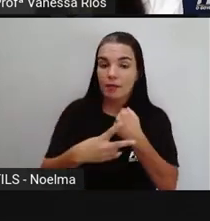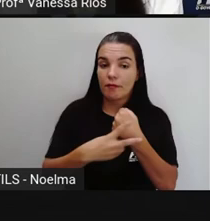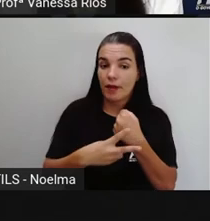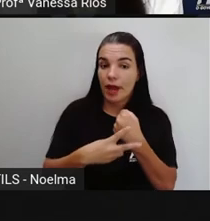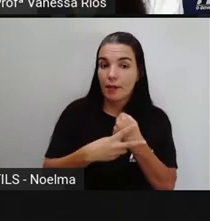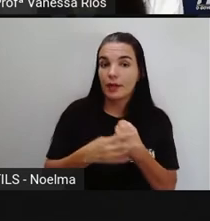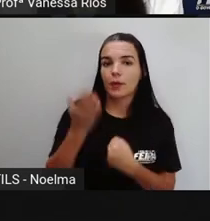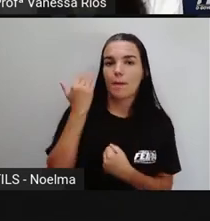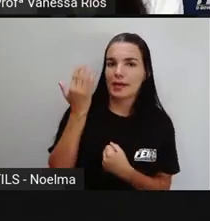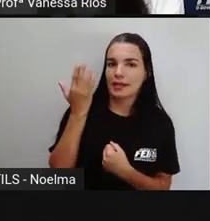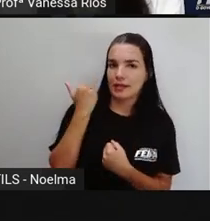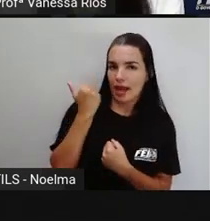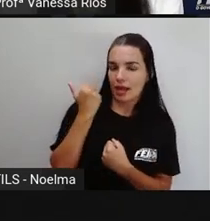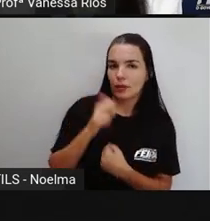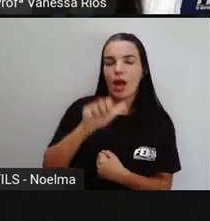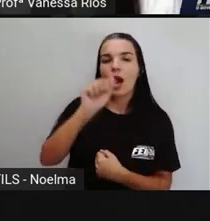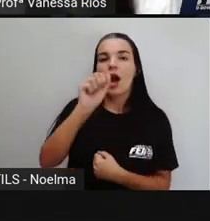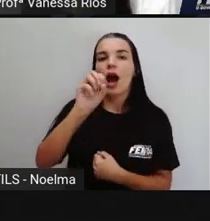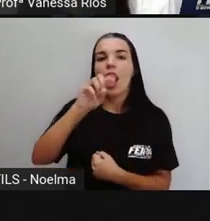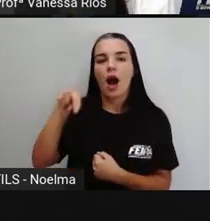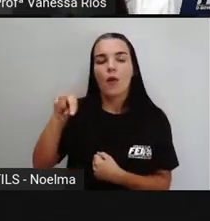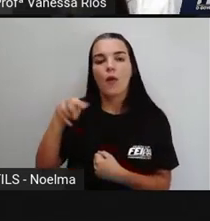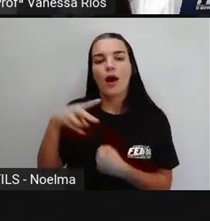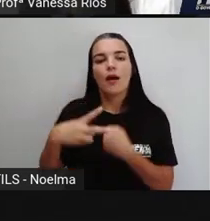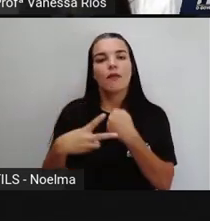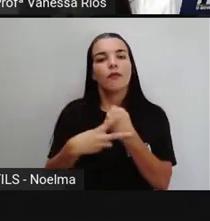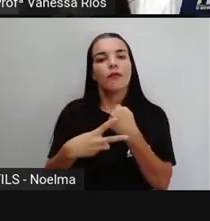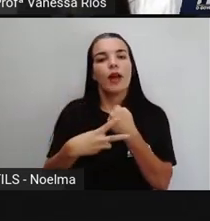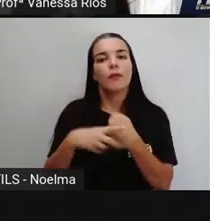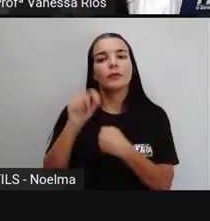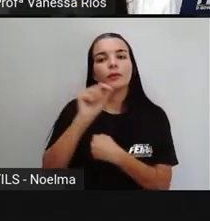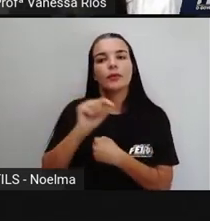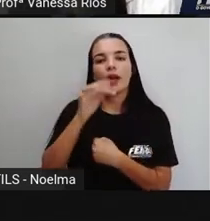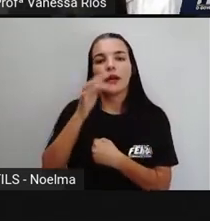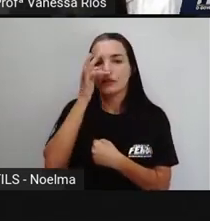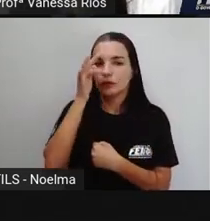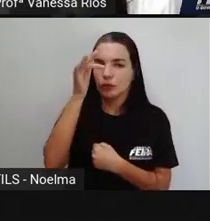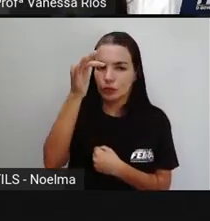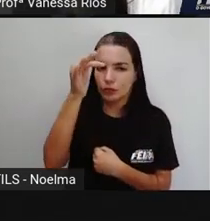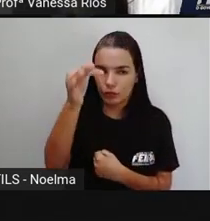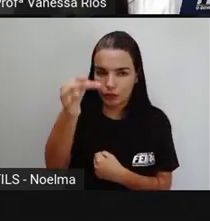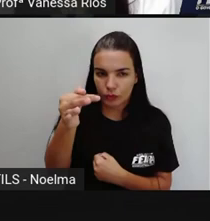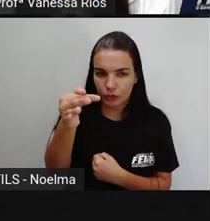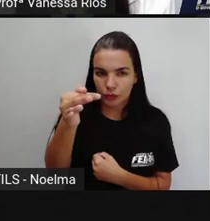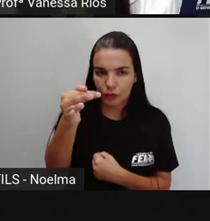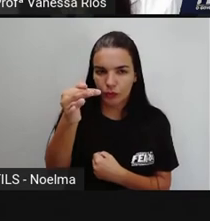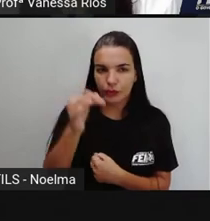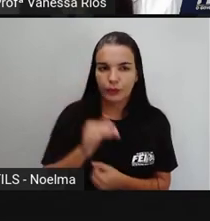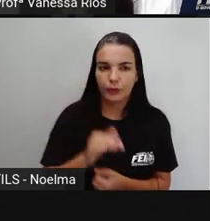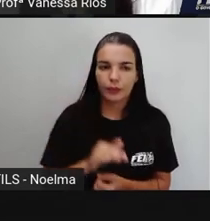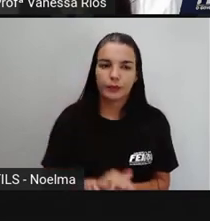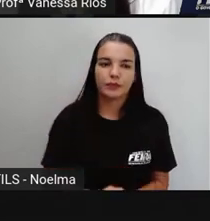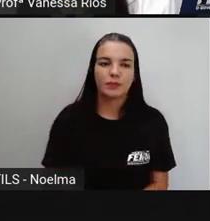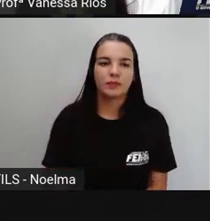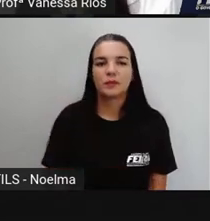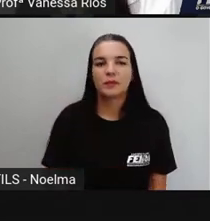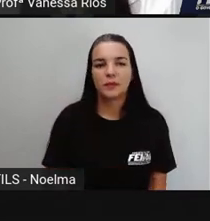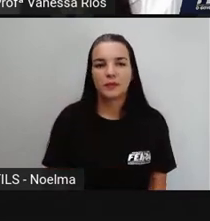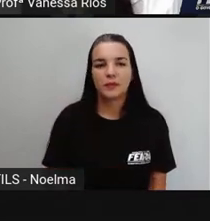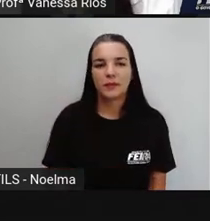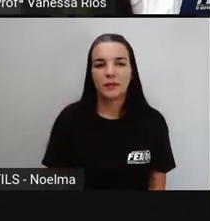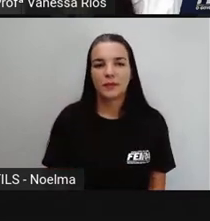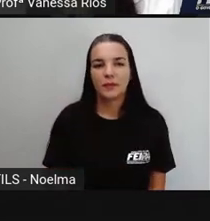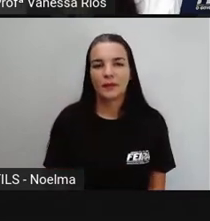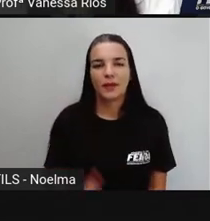estão no passado. E ão, com a terminação ão, indicam aí os verbos que estão no tempo do futuro.